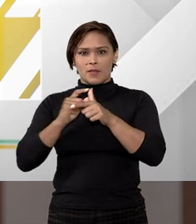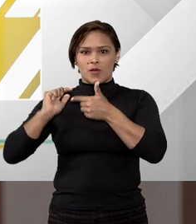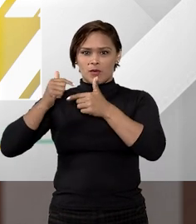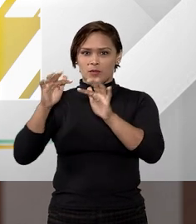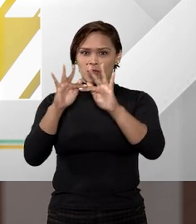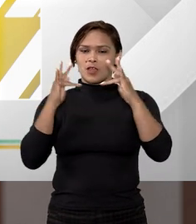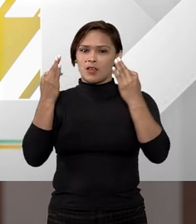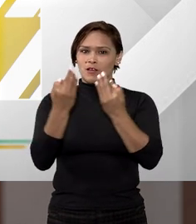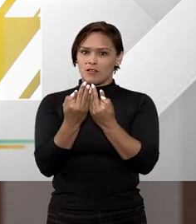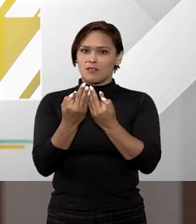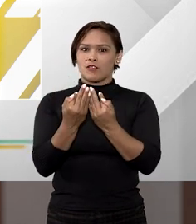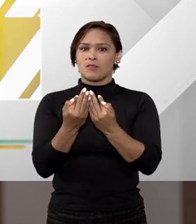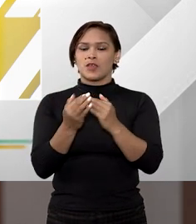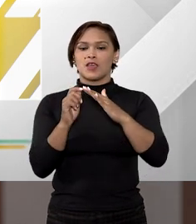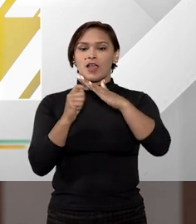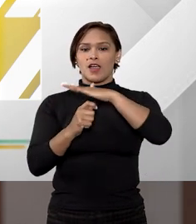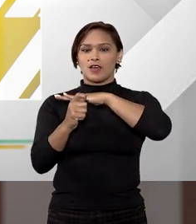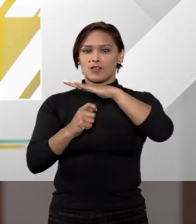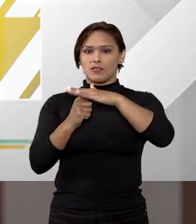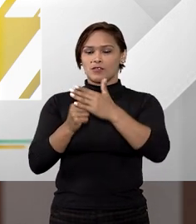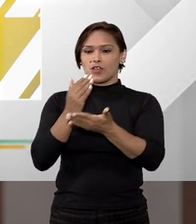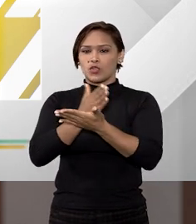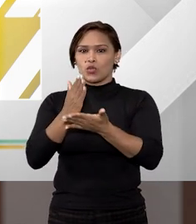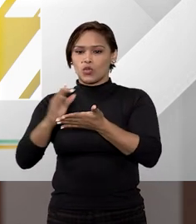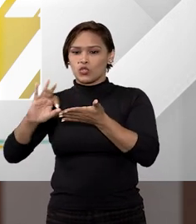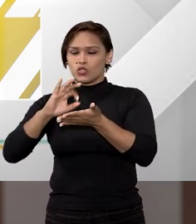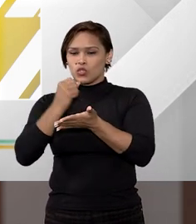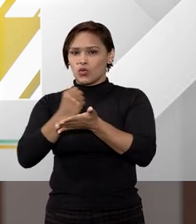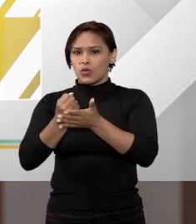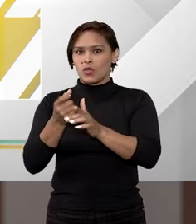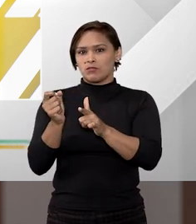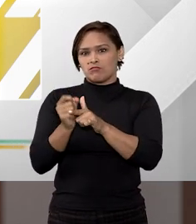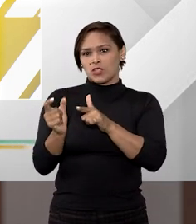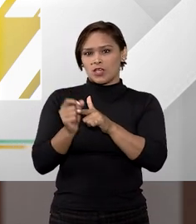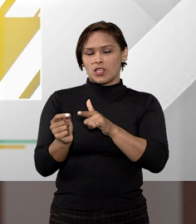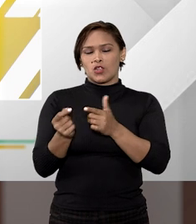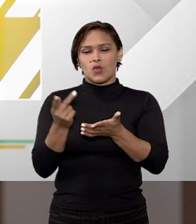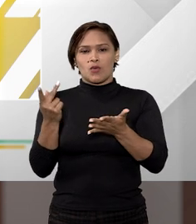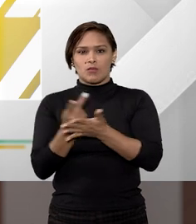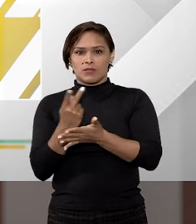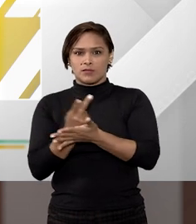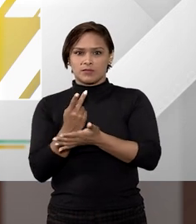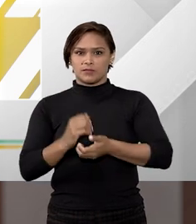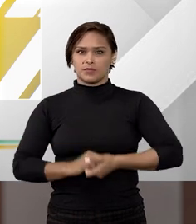de bem de família pertencente a fiador de contrato de locação inadimplido?